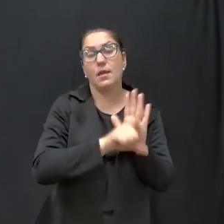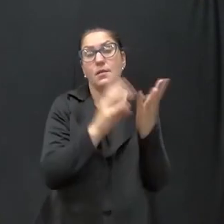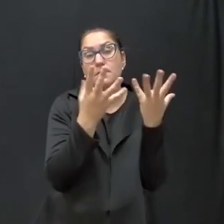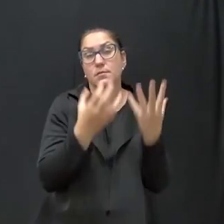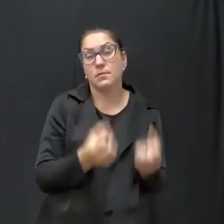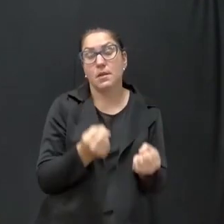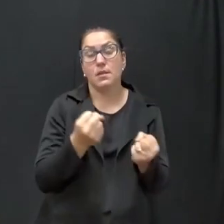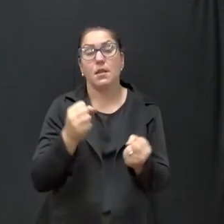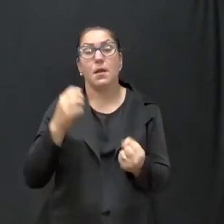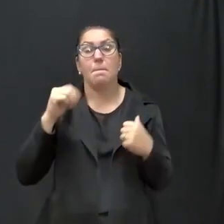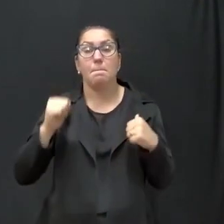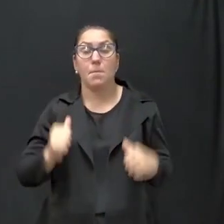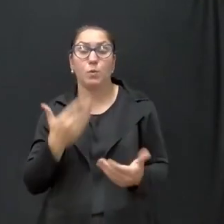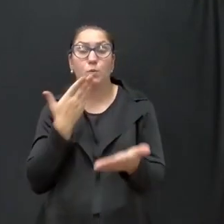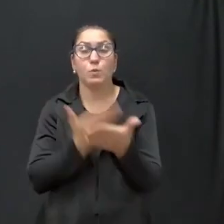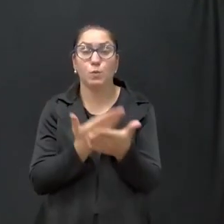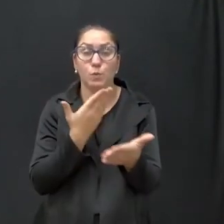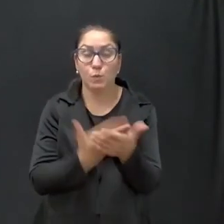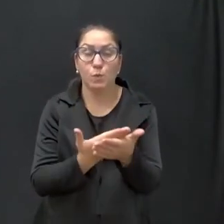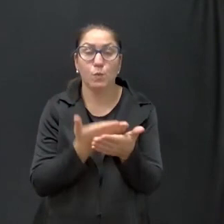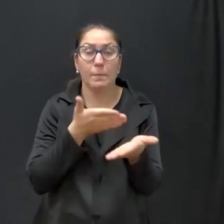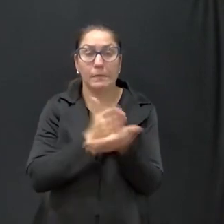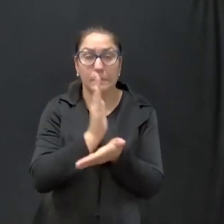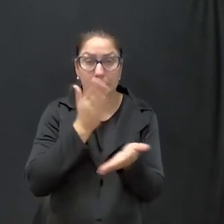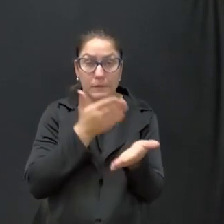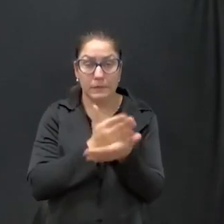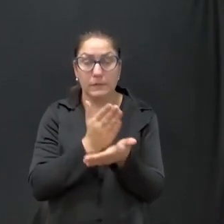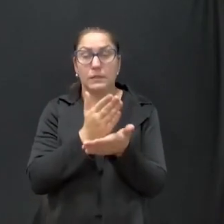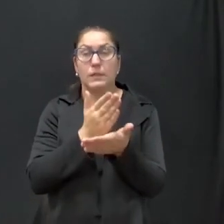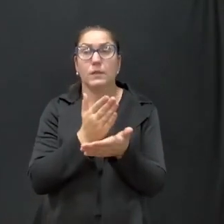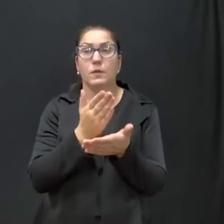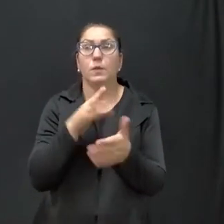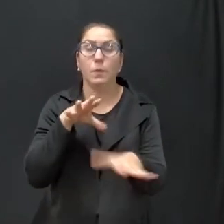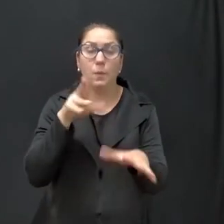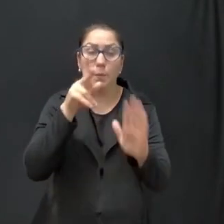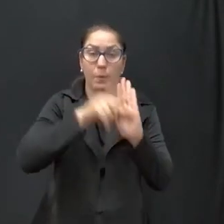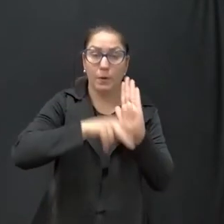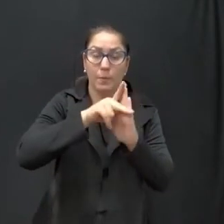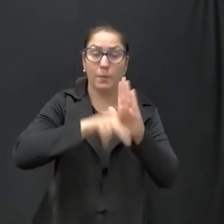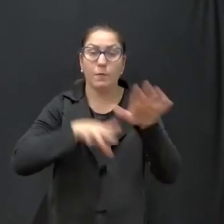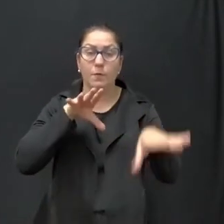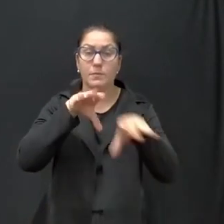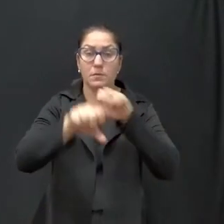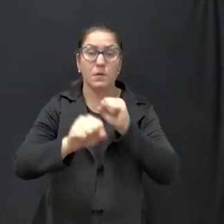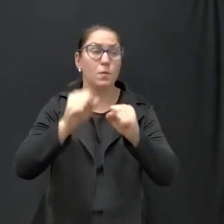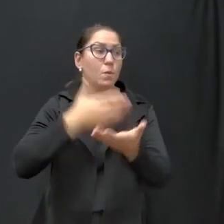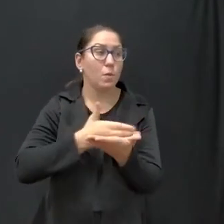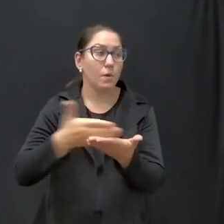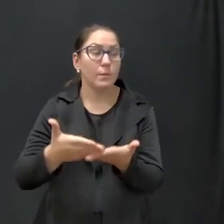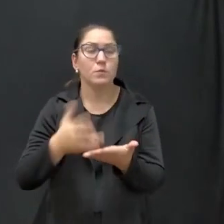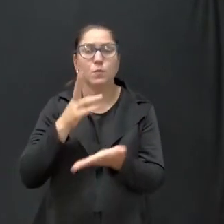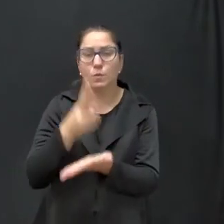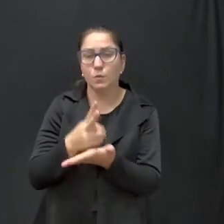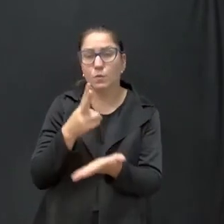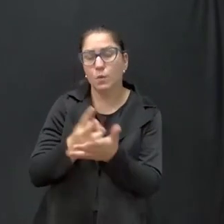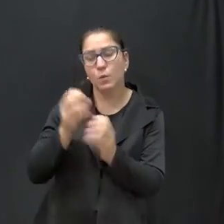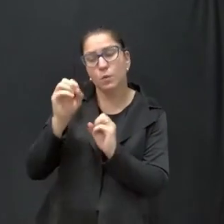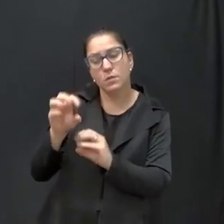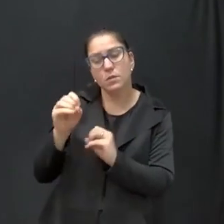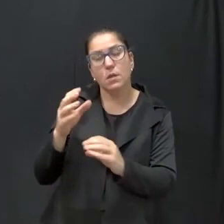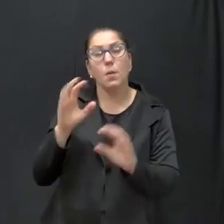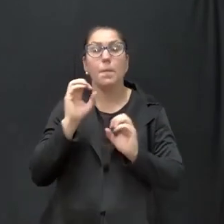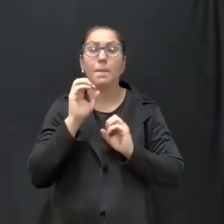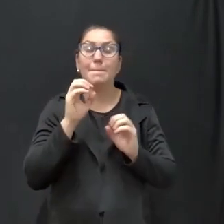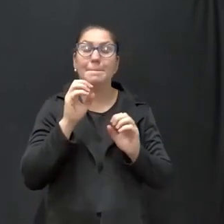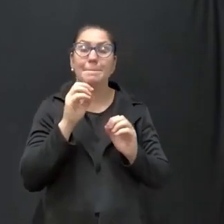bolsas de estudo e de pesquisa participante de programas de formação inicial, continuado de professores da educação básica.